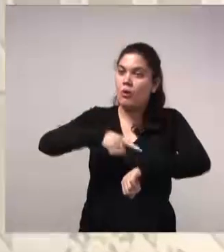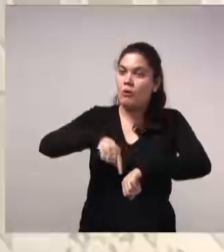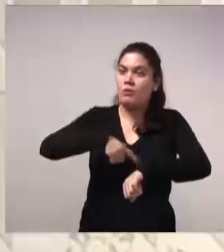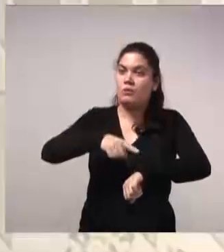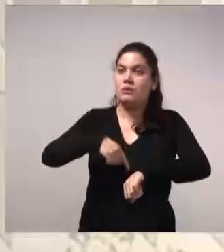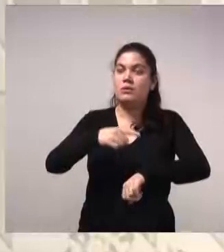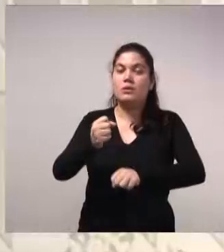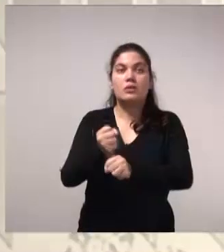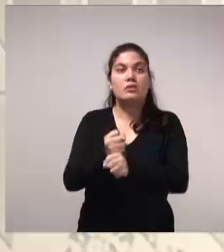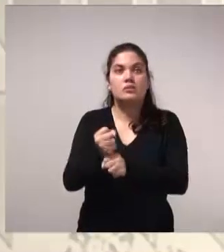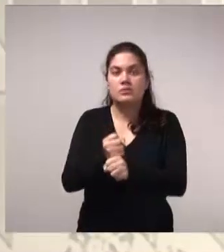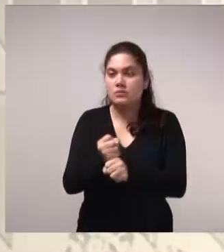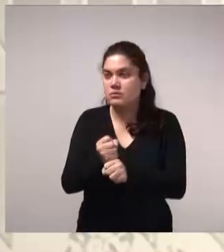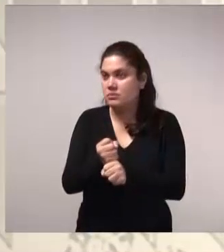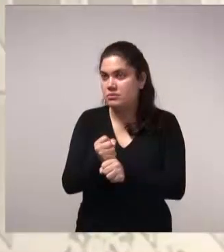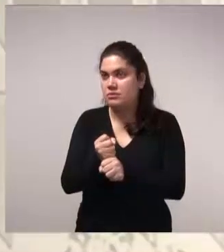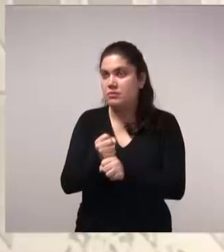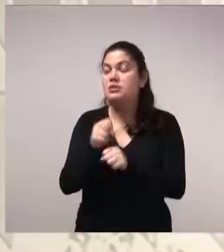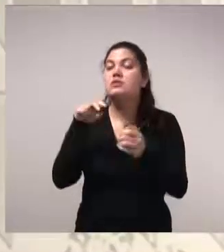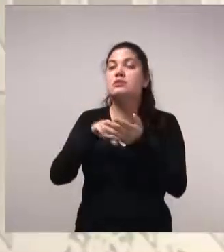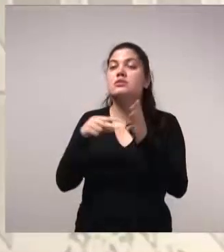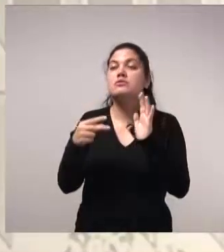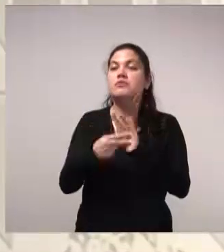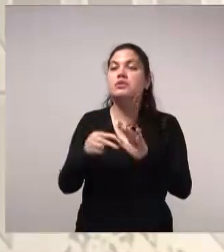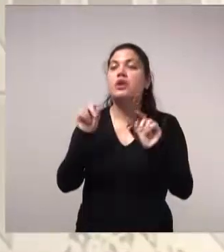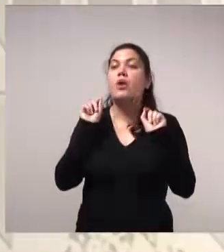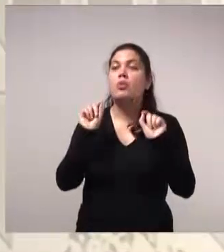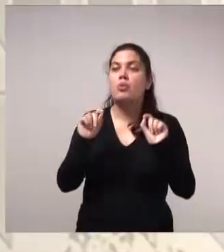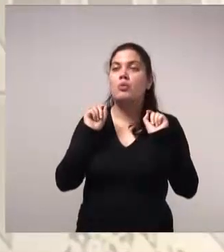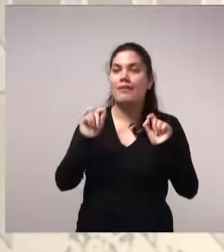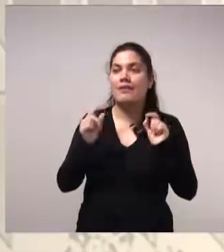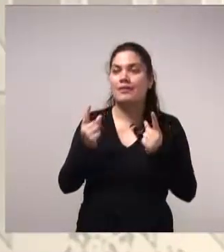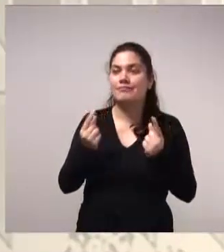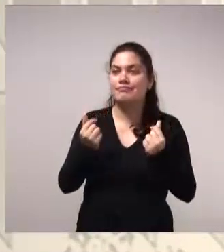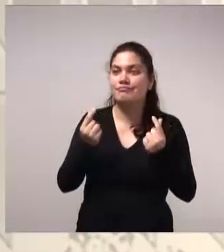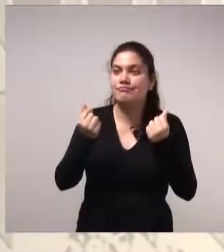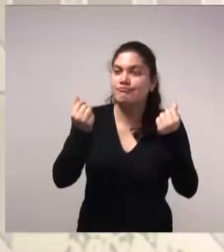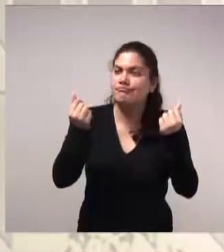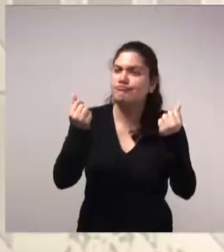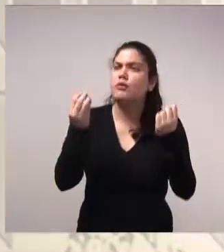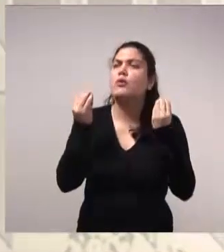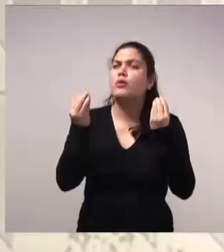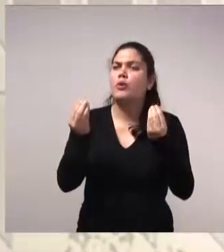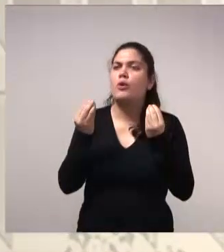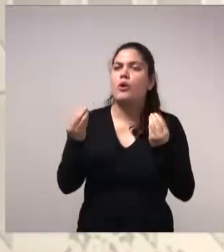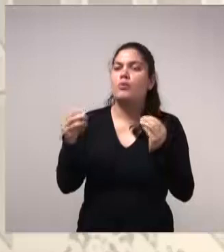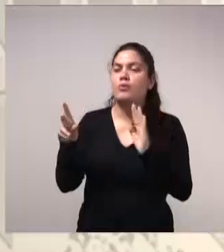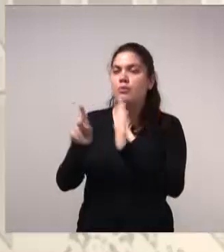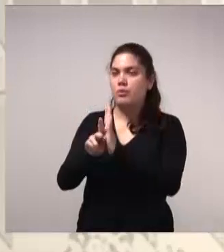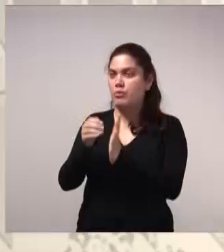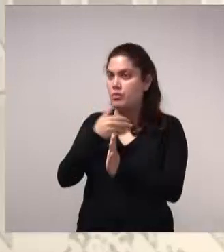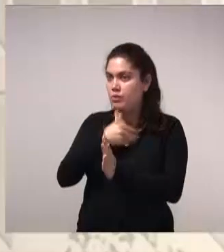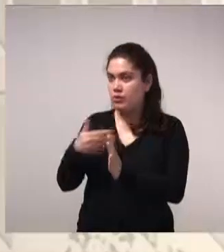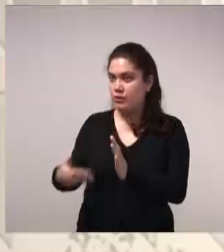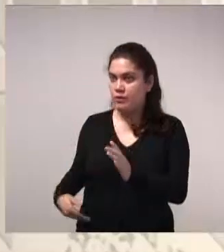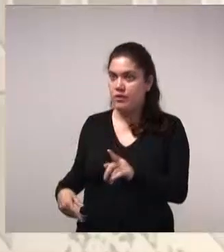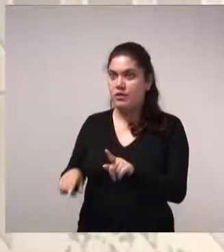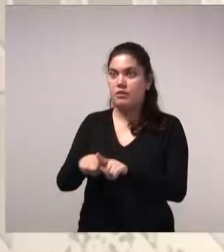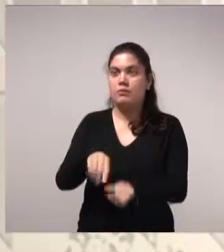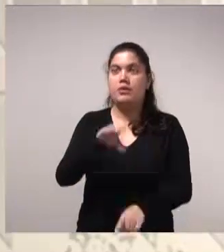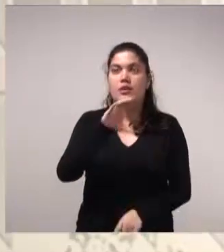energético. O isso significa monetariamente para o governo e para a Caesb?